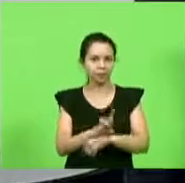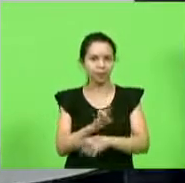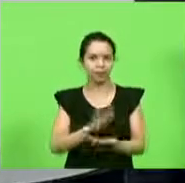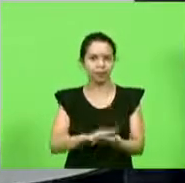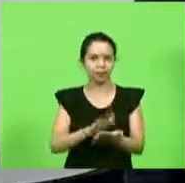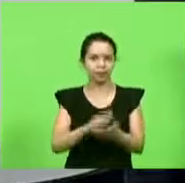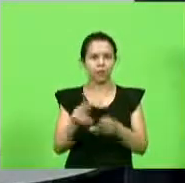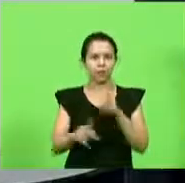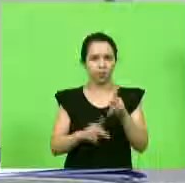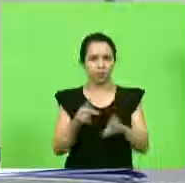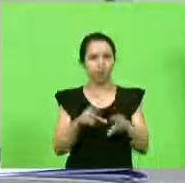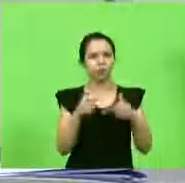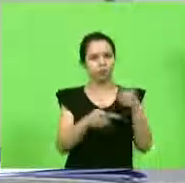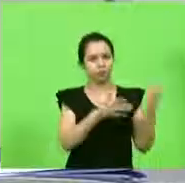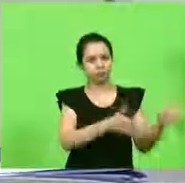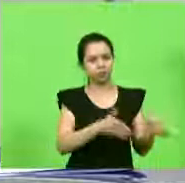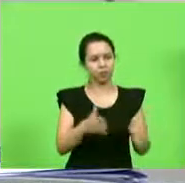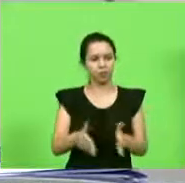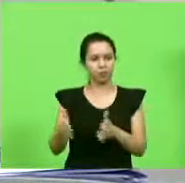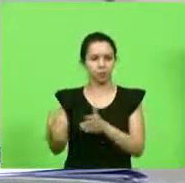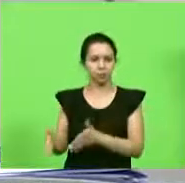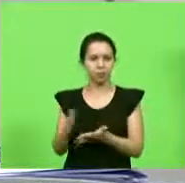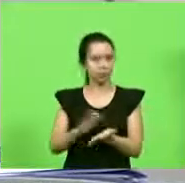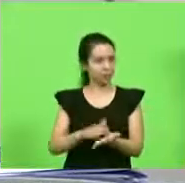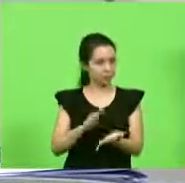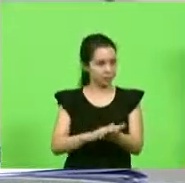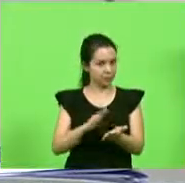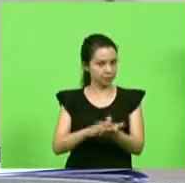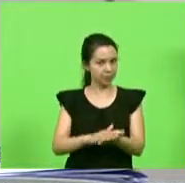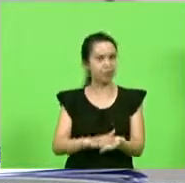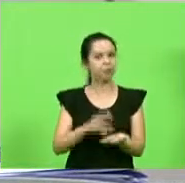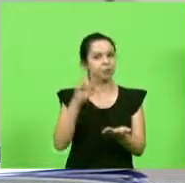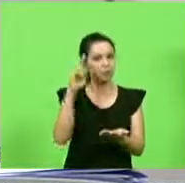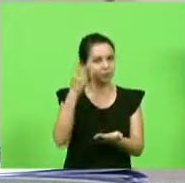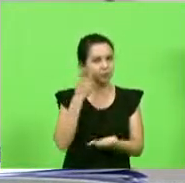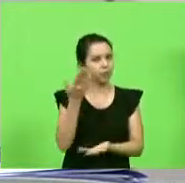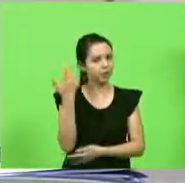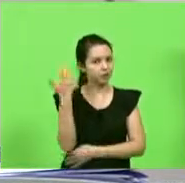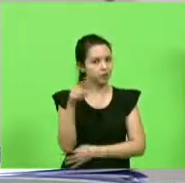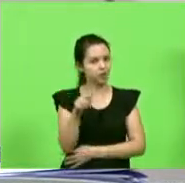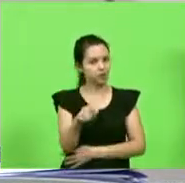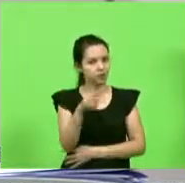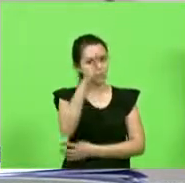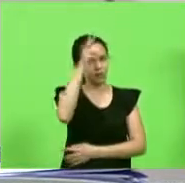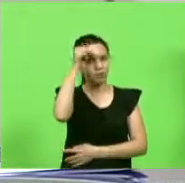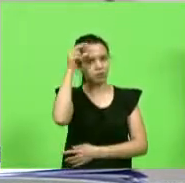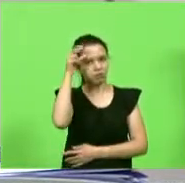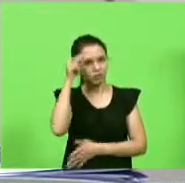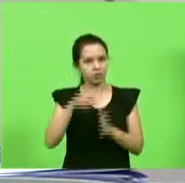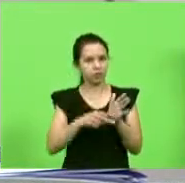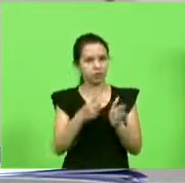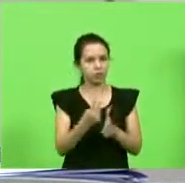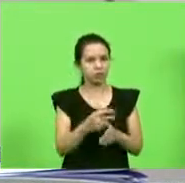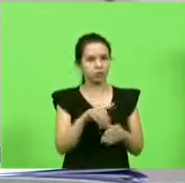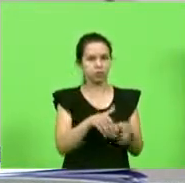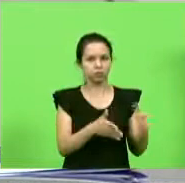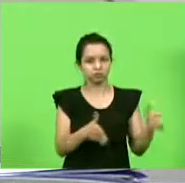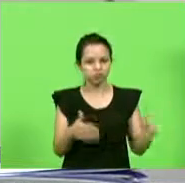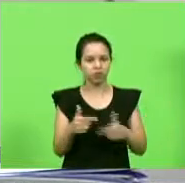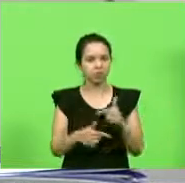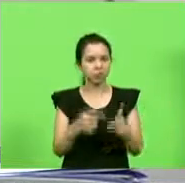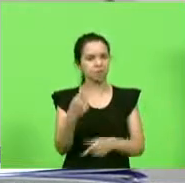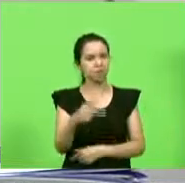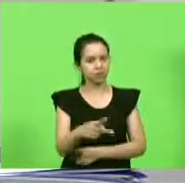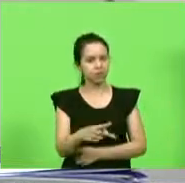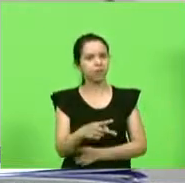e ordeiro parabéns Milton vossa excelência foi prefeito em dois mandatos lá tem uma boa parte do seu trabalho lá